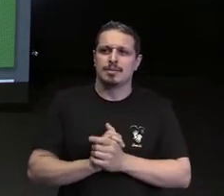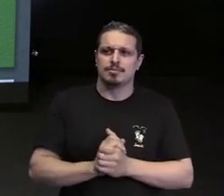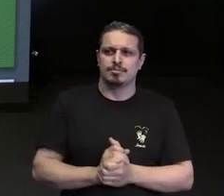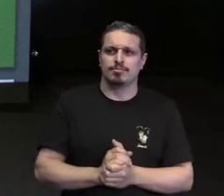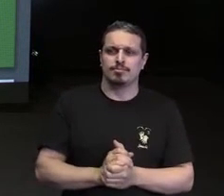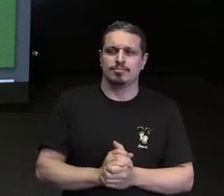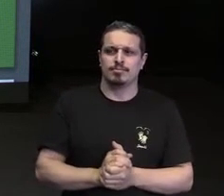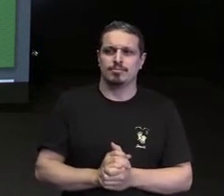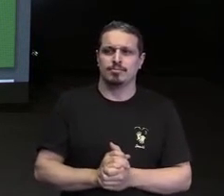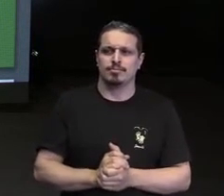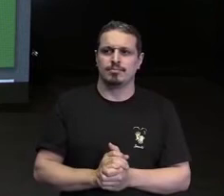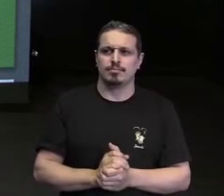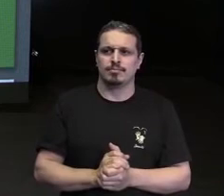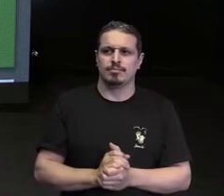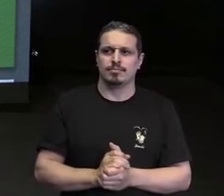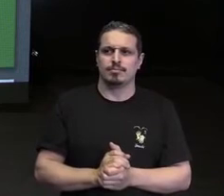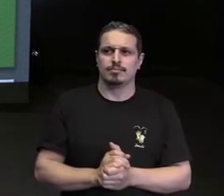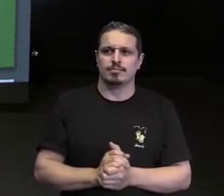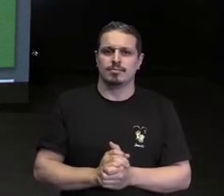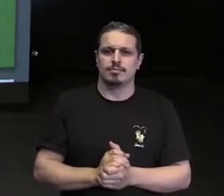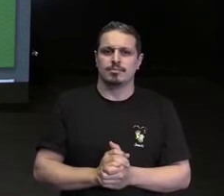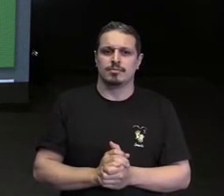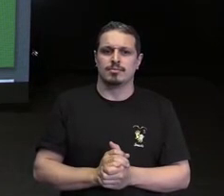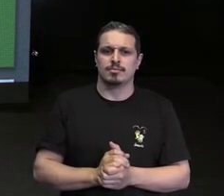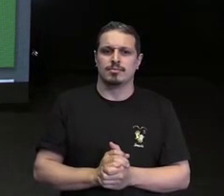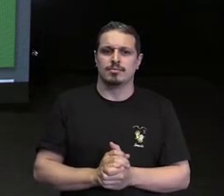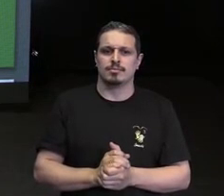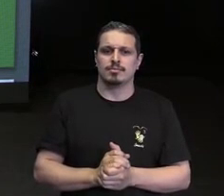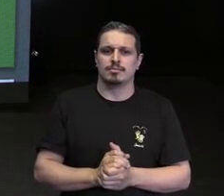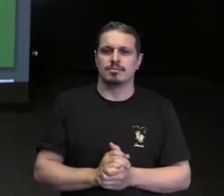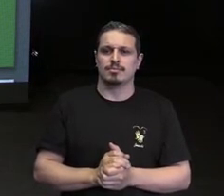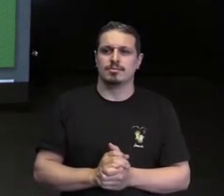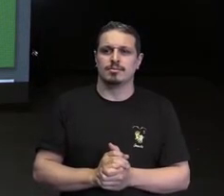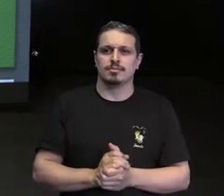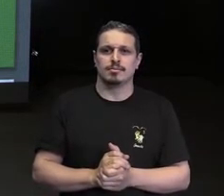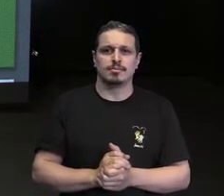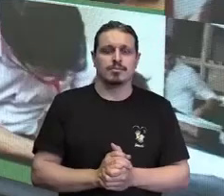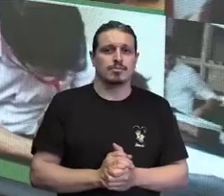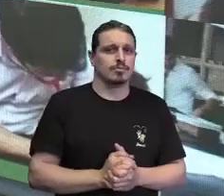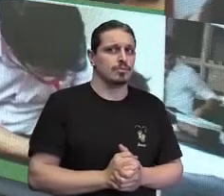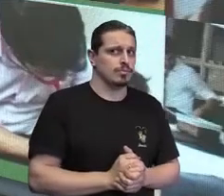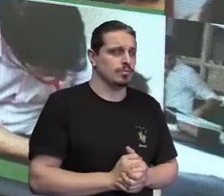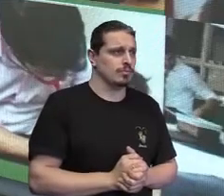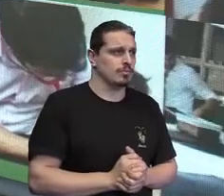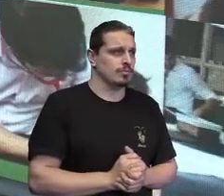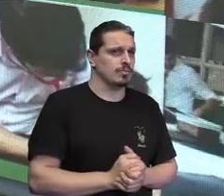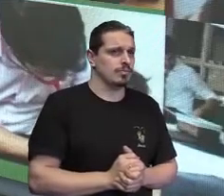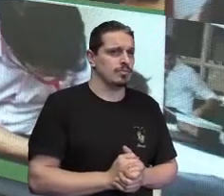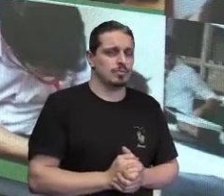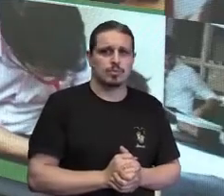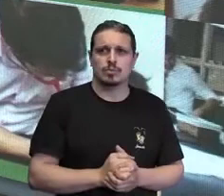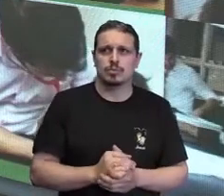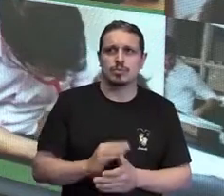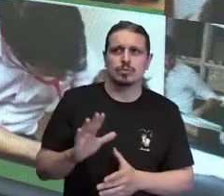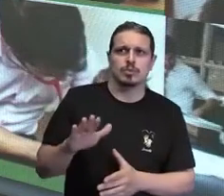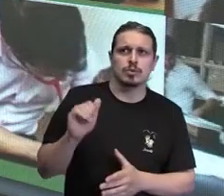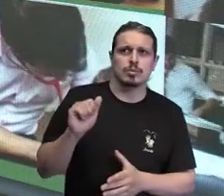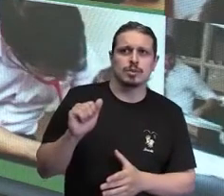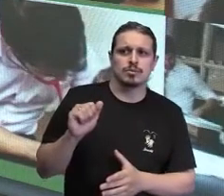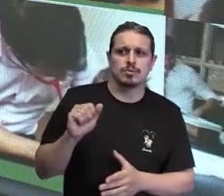Boca seca. Representar. Chegou uma água aqui no... Estratégica.